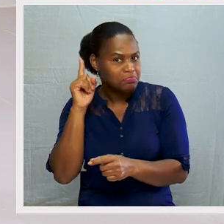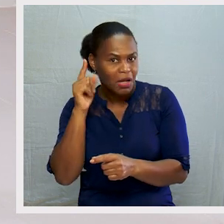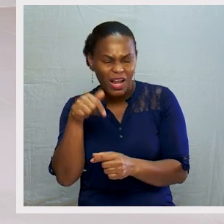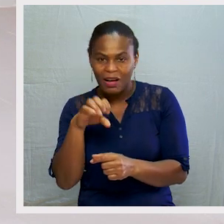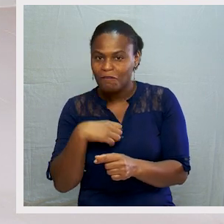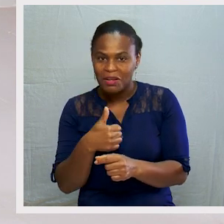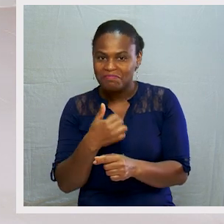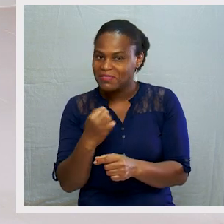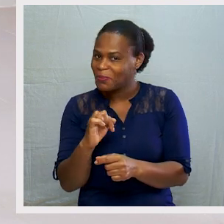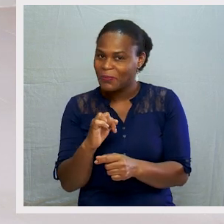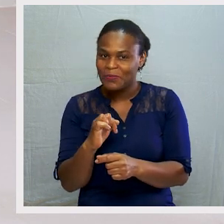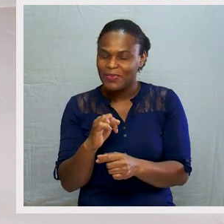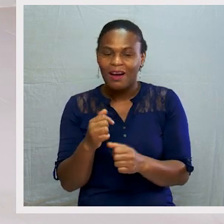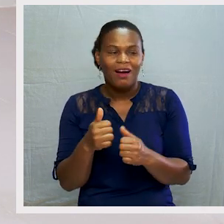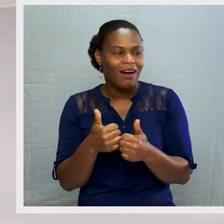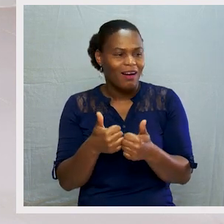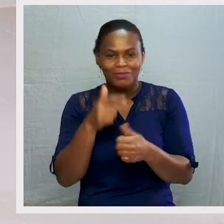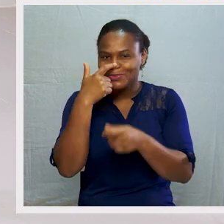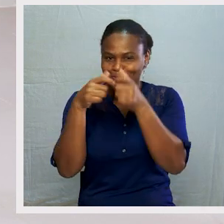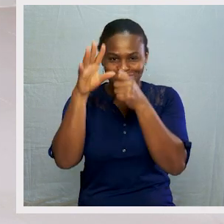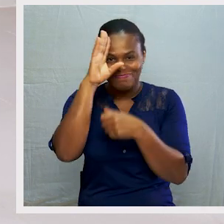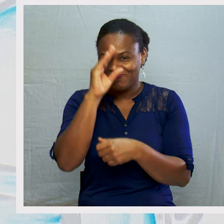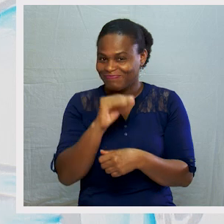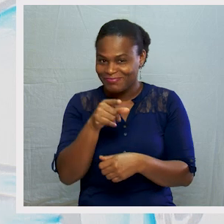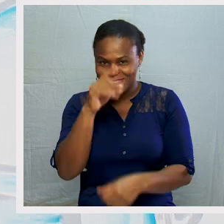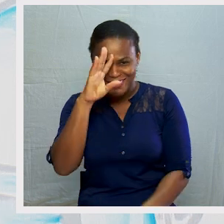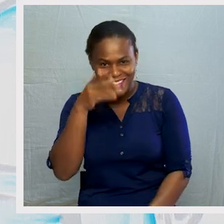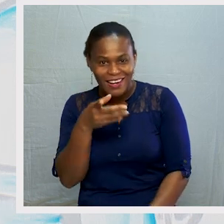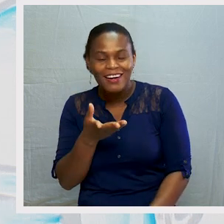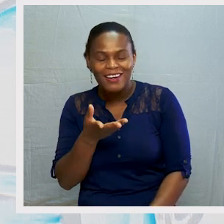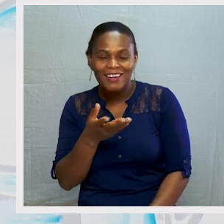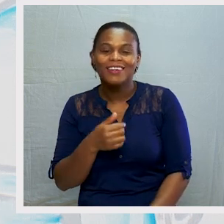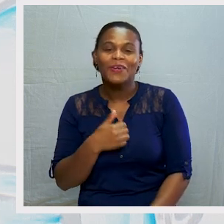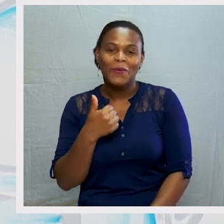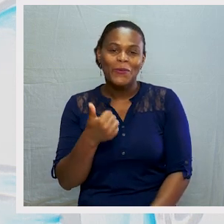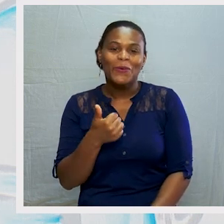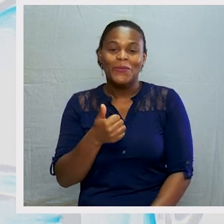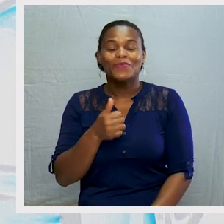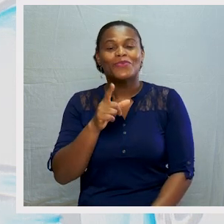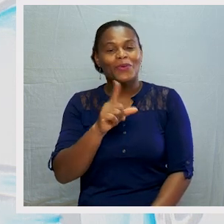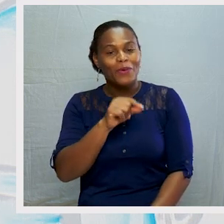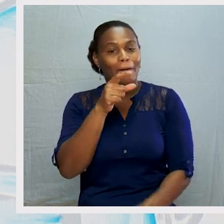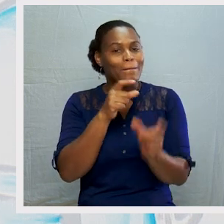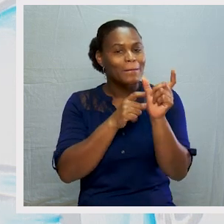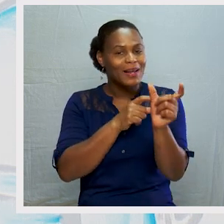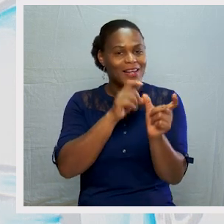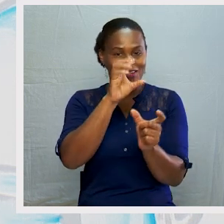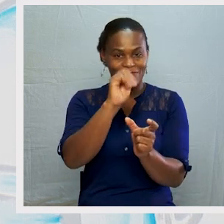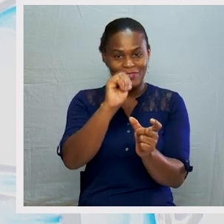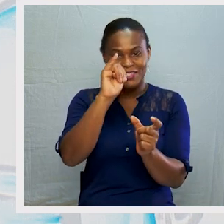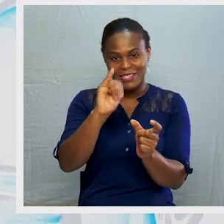Muito bem! Ninguém sabe. Sabem? Ah, muito bem! Então, a silvicultura